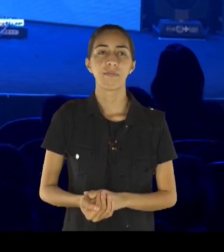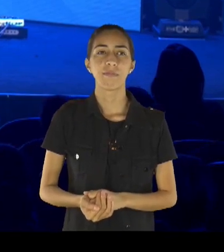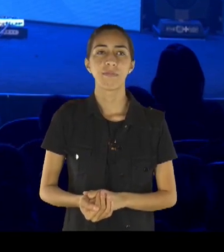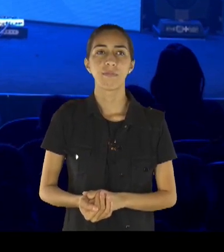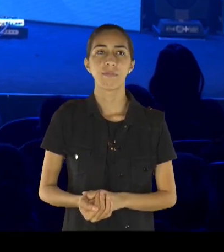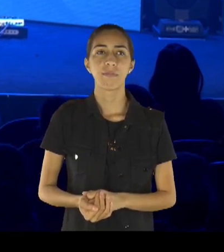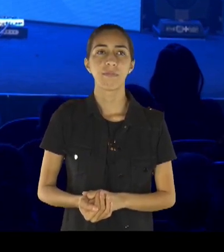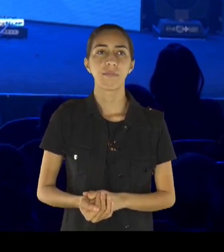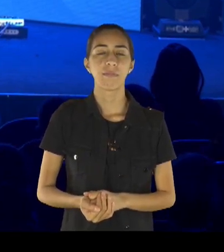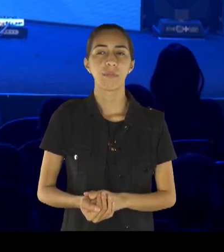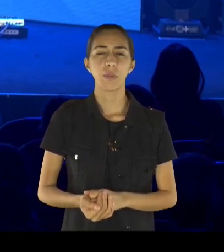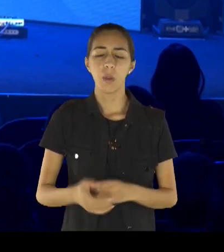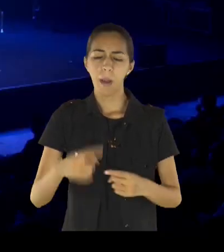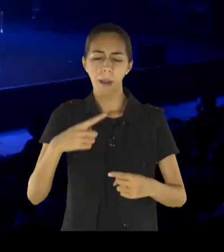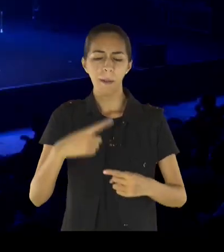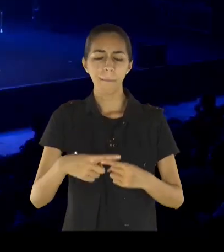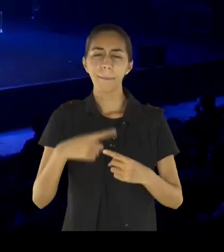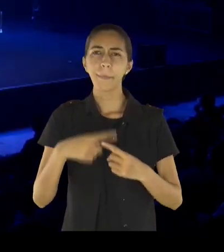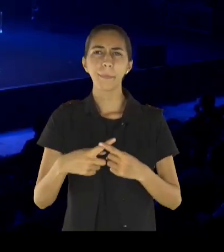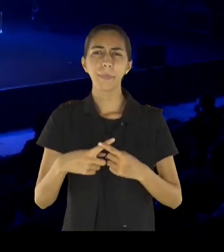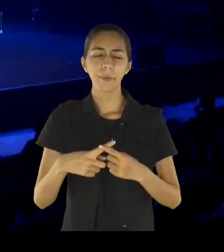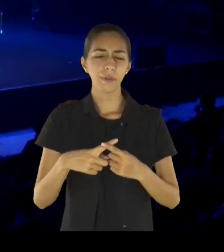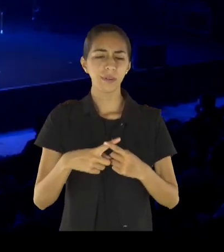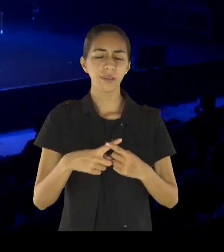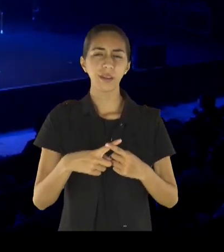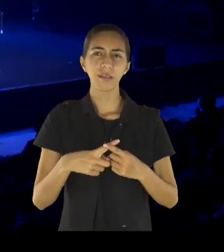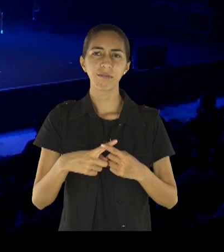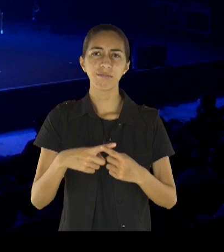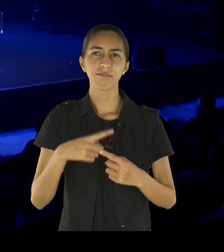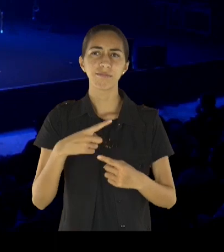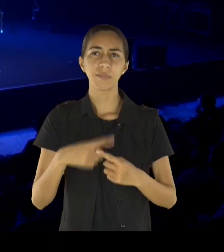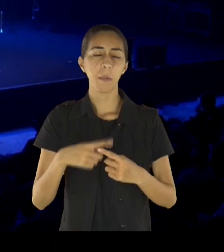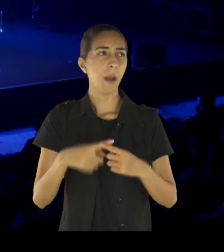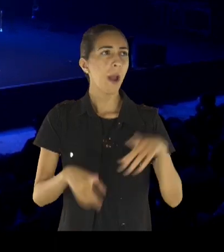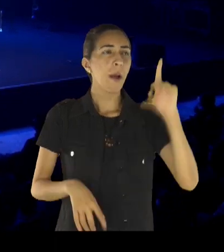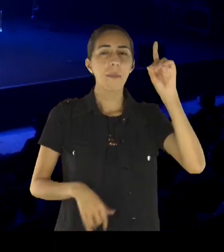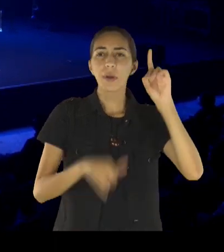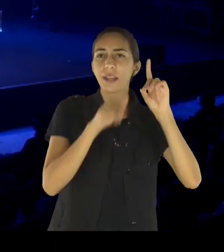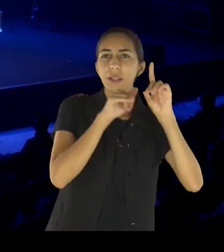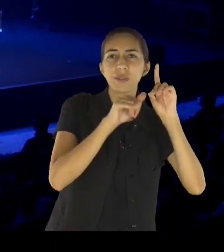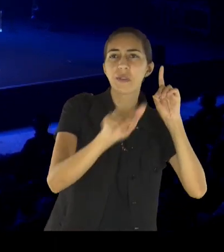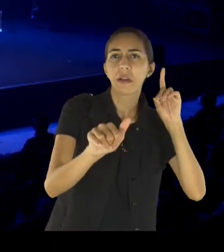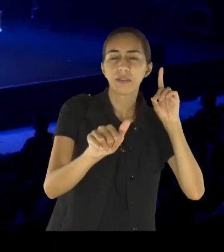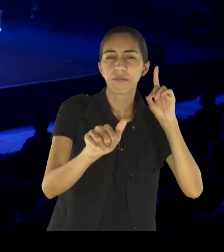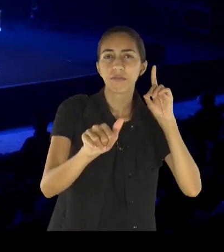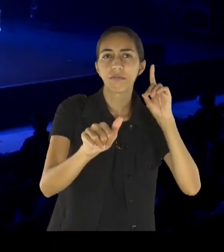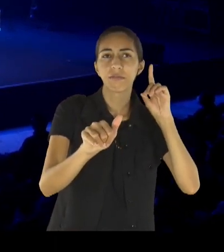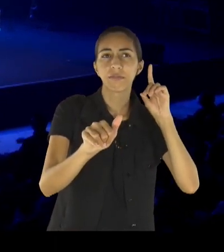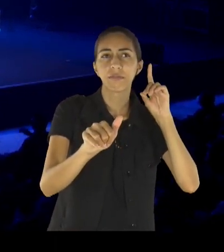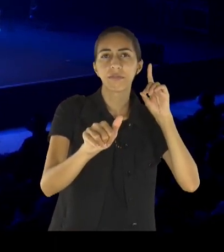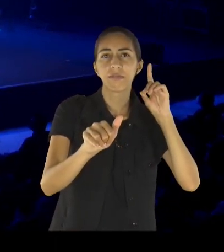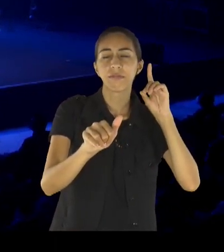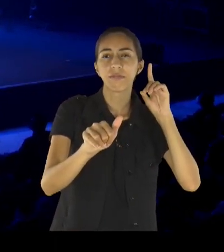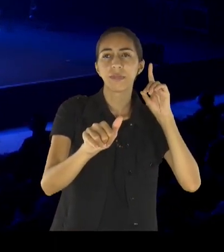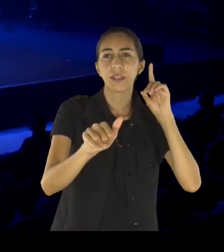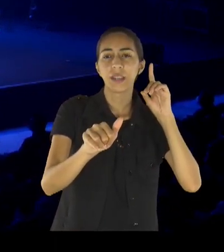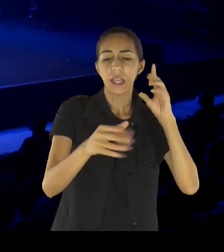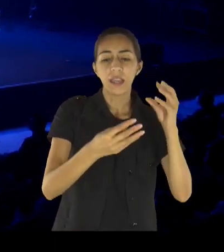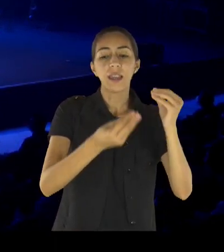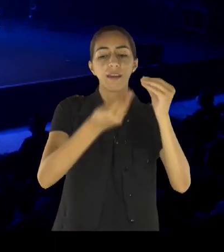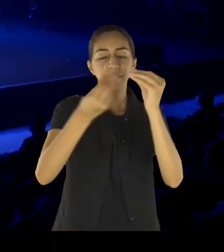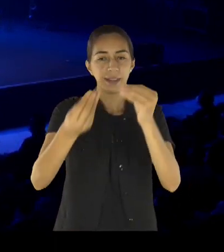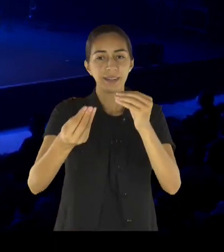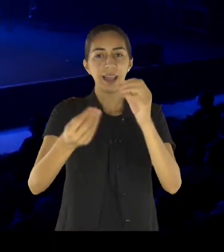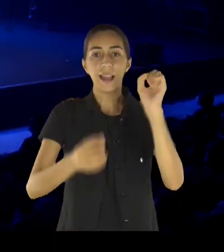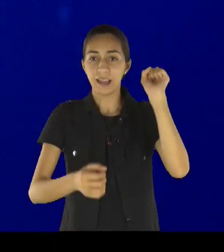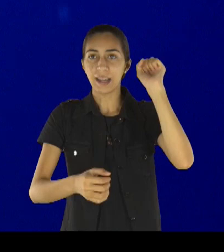deixar essa palavra, de graça, de misericórdia, para nós, se Ele não fosse atuar, Ele,